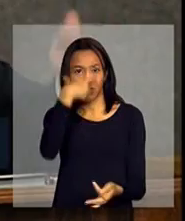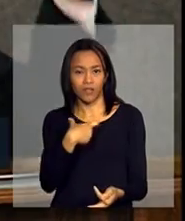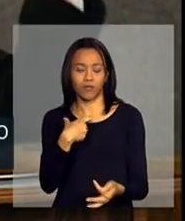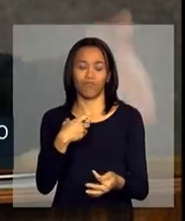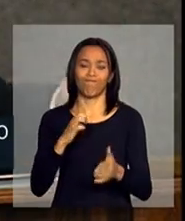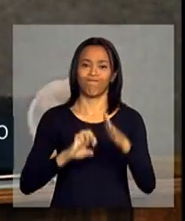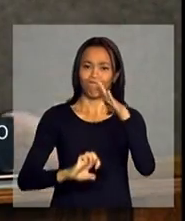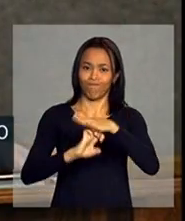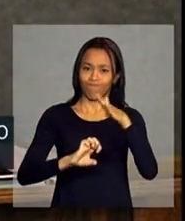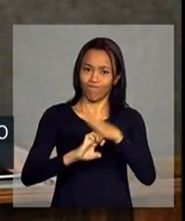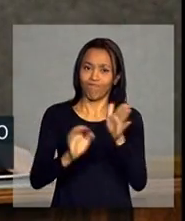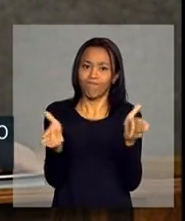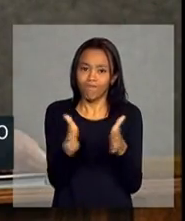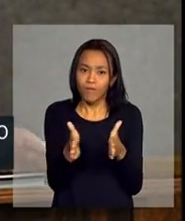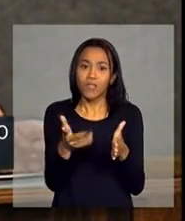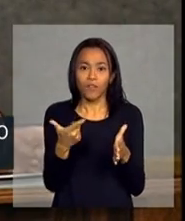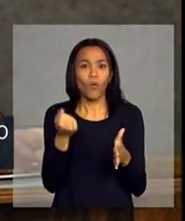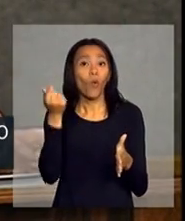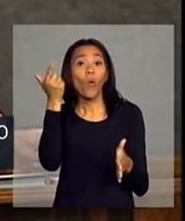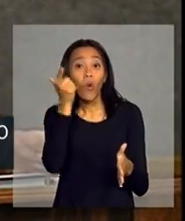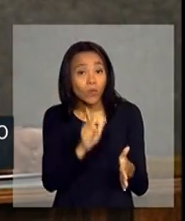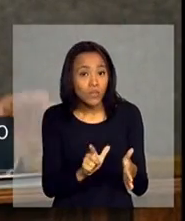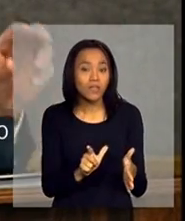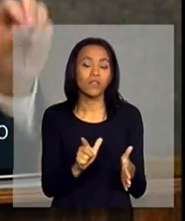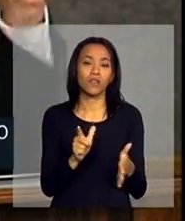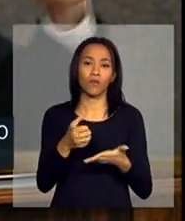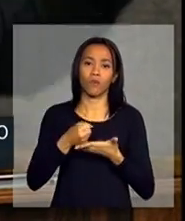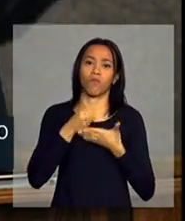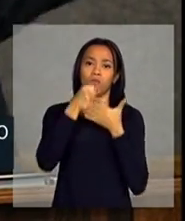dizer, então você realmente atingiu, vamos dizer, na veia